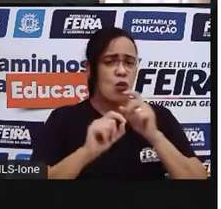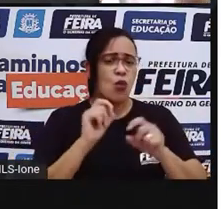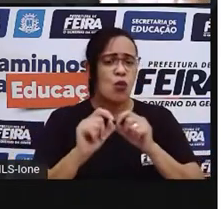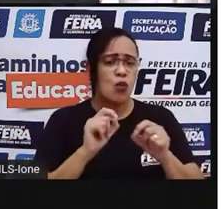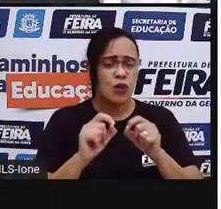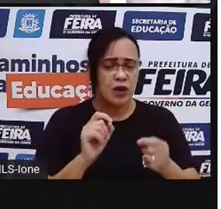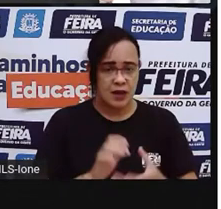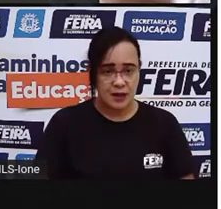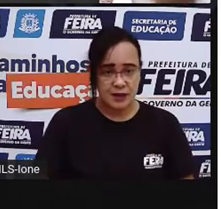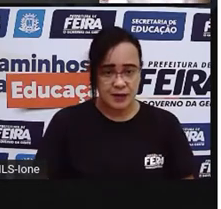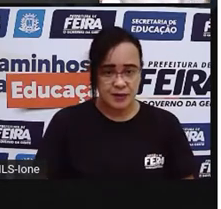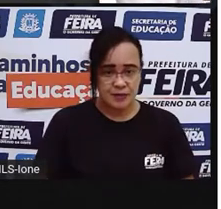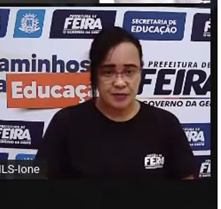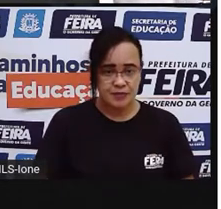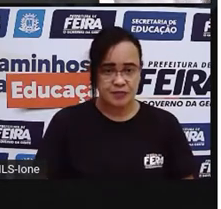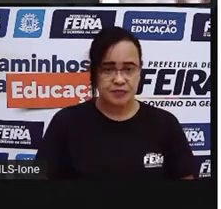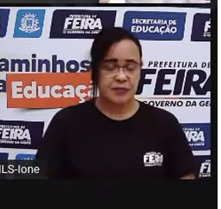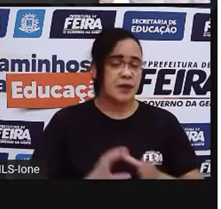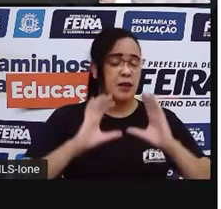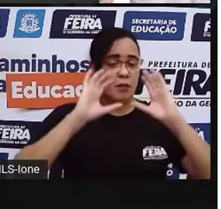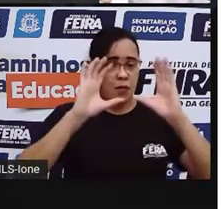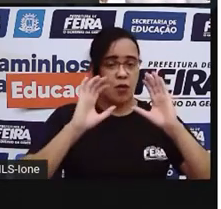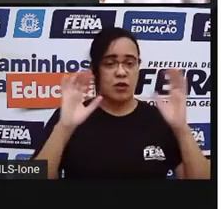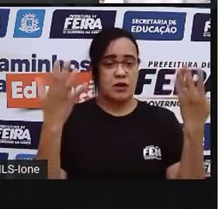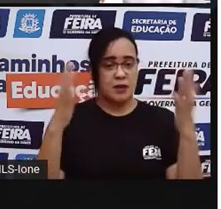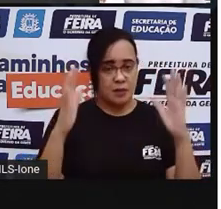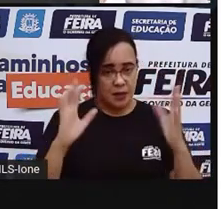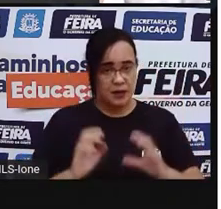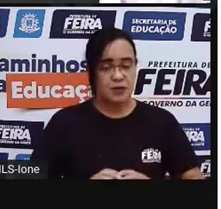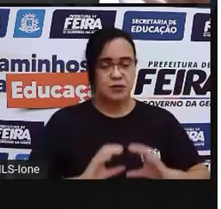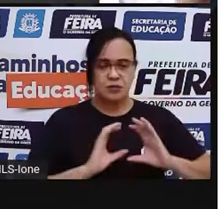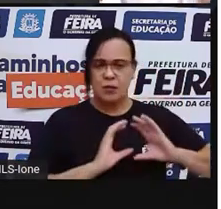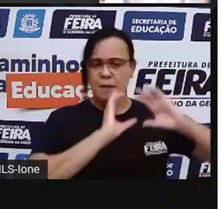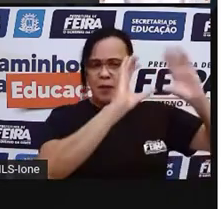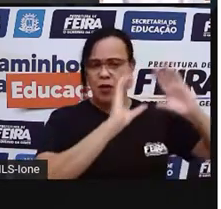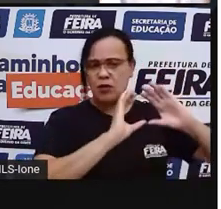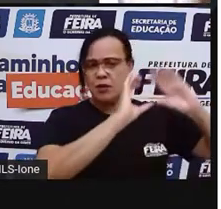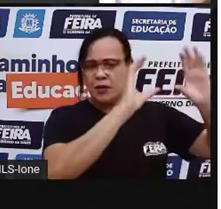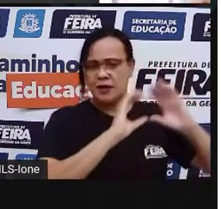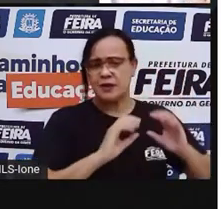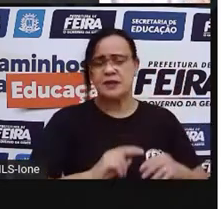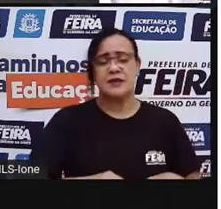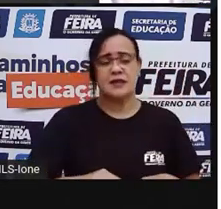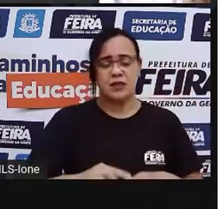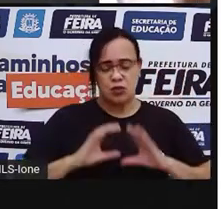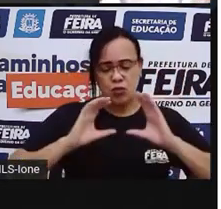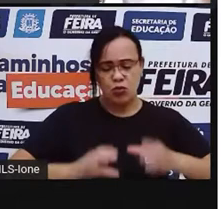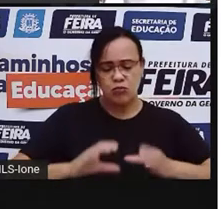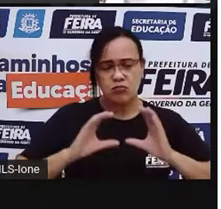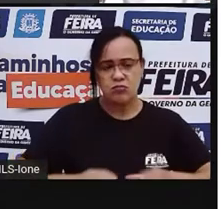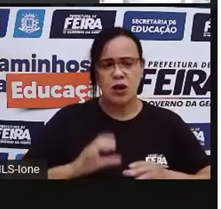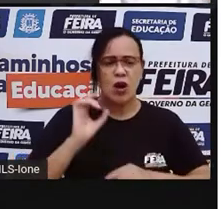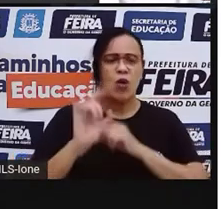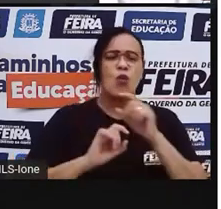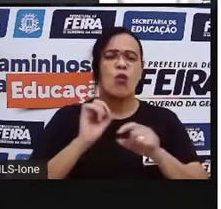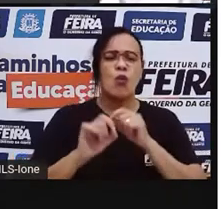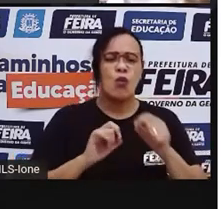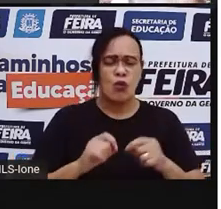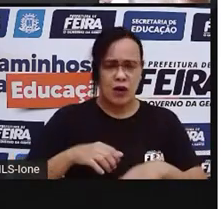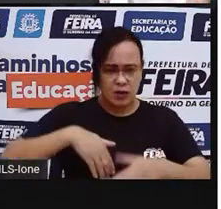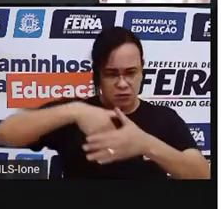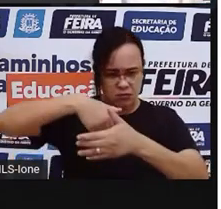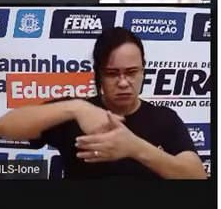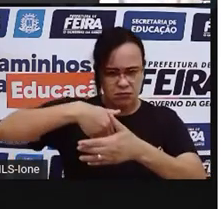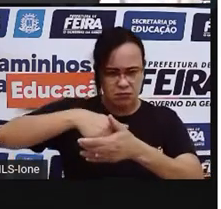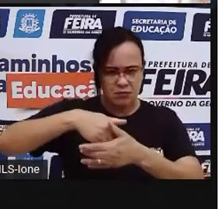forma, né? Que é bola na mão? Como assim? No futebol a gente pode brincar com a bola na mão? Quem é que pega a bola